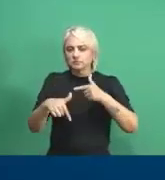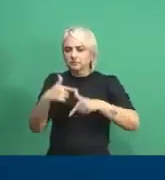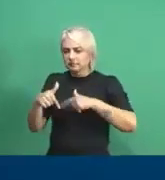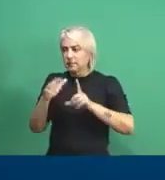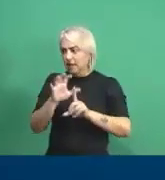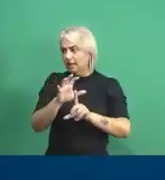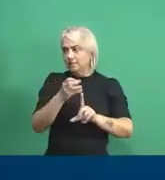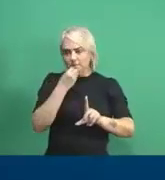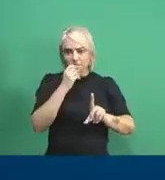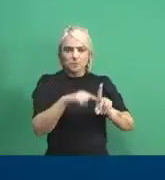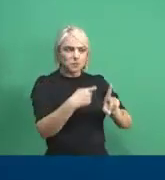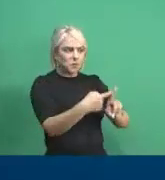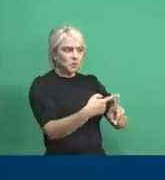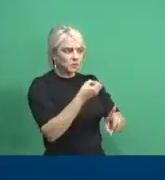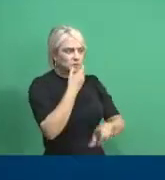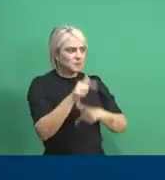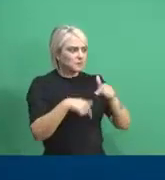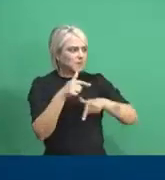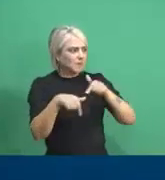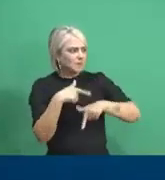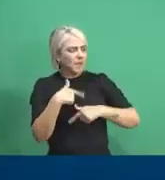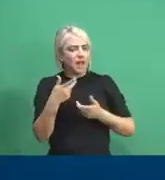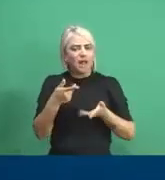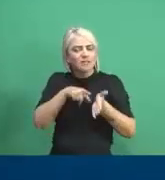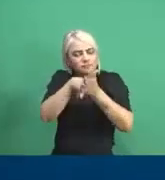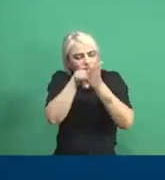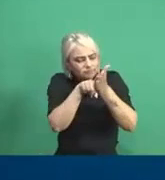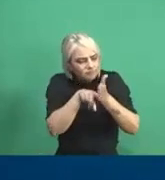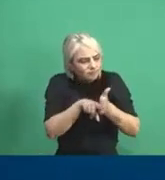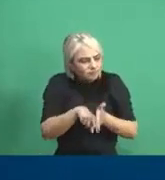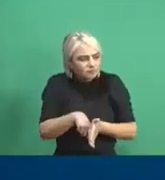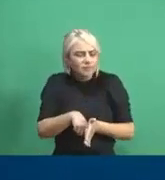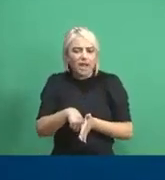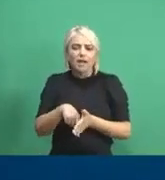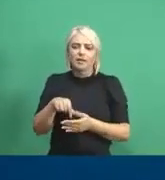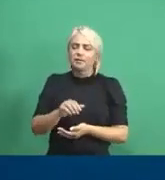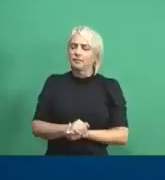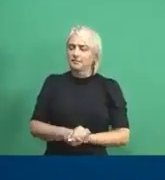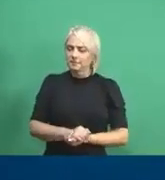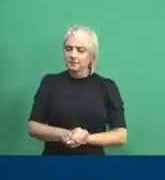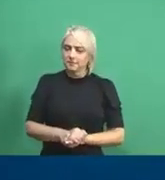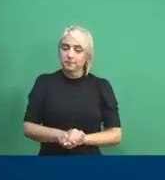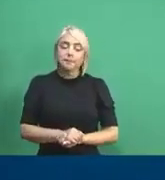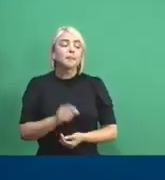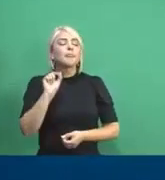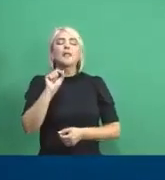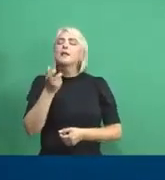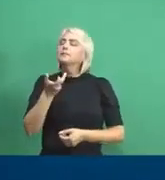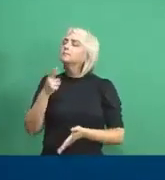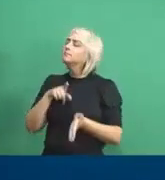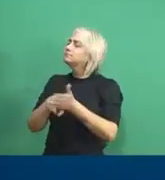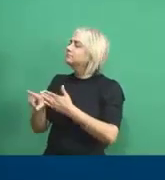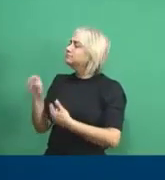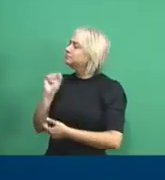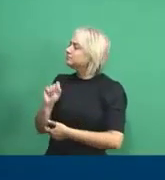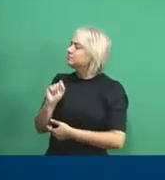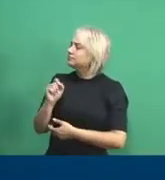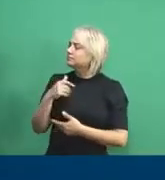atingidos no bom sentido, por esse trabalho que a expedição faz no Bairro São Francisco. É isso que eu queria perguntar para o senhor.